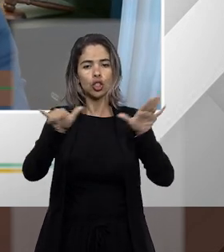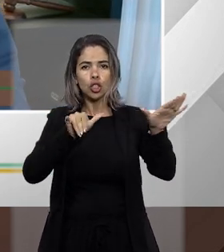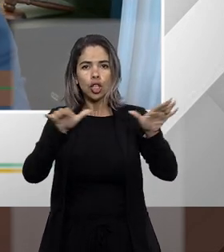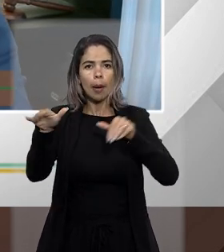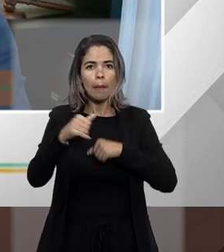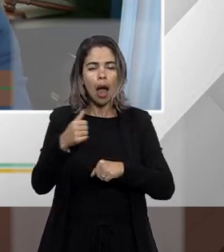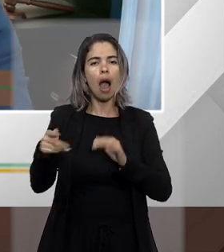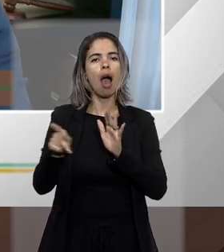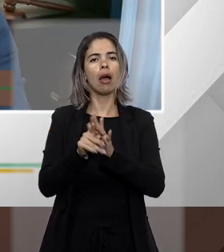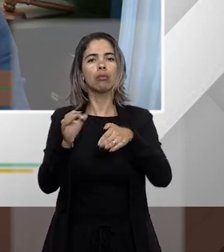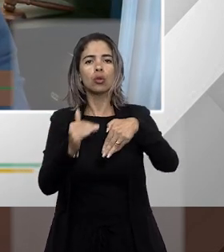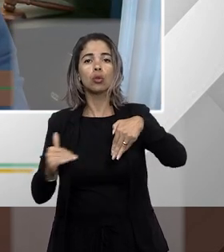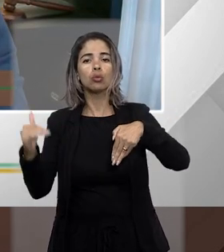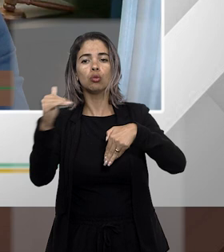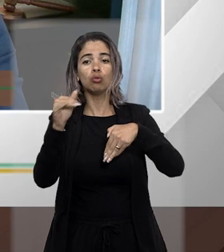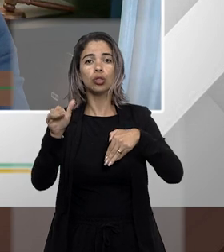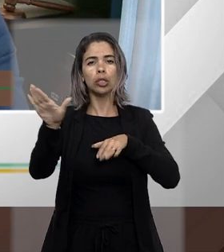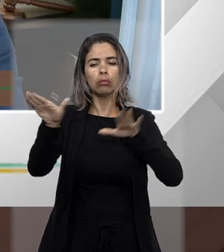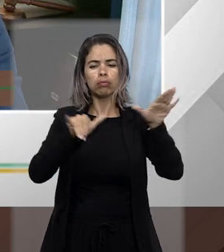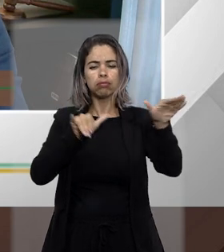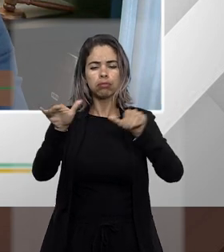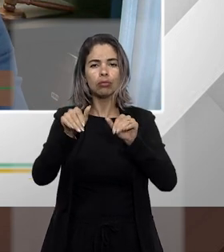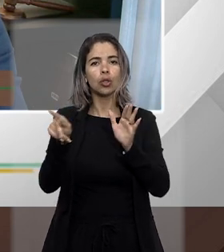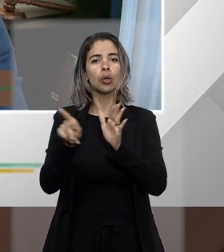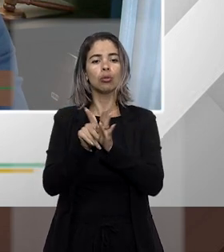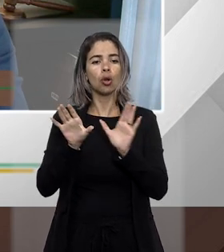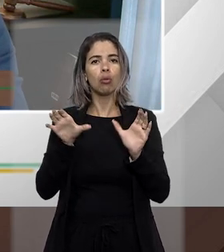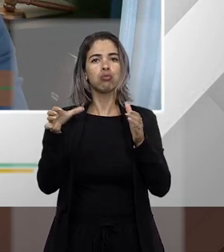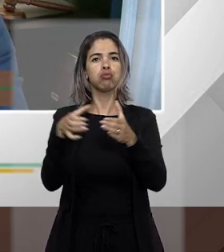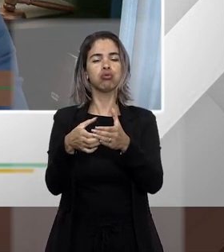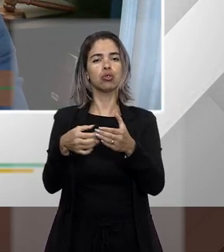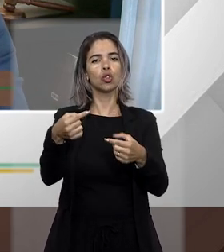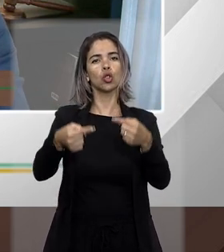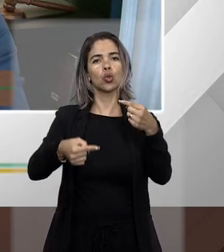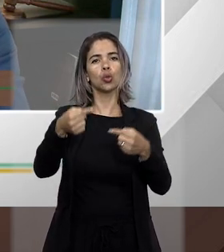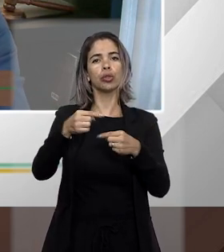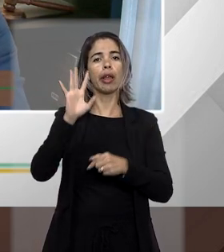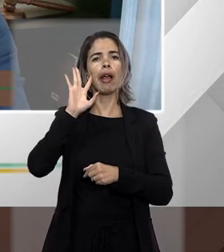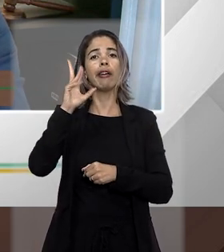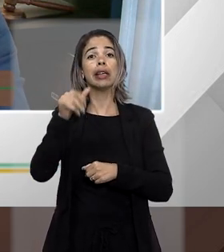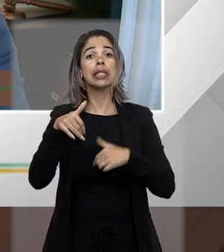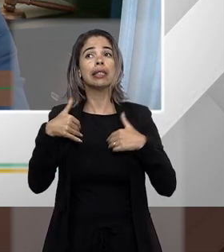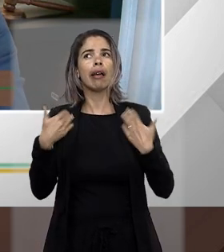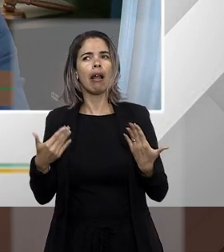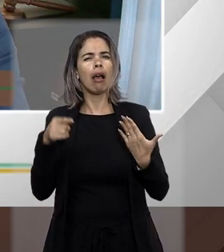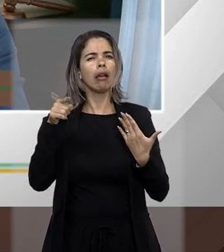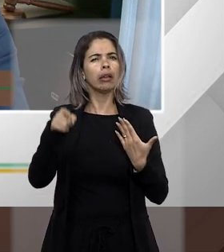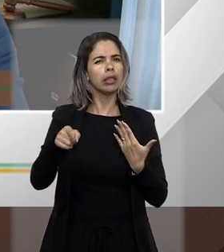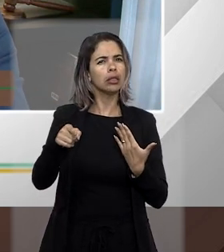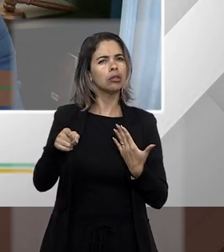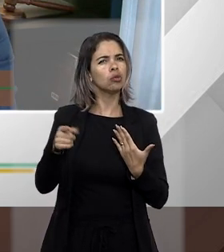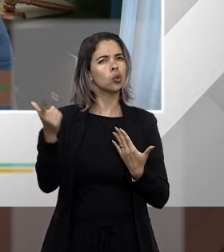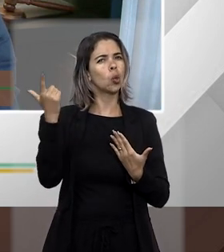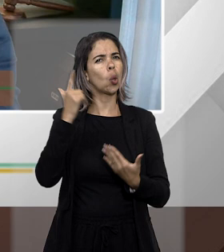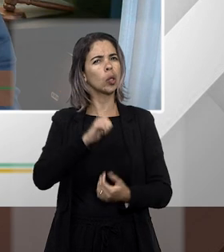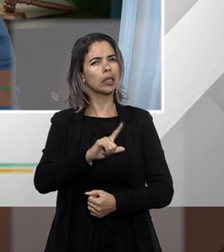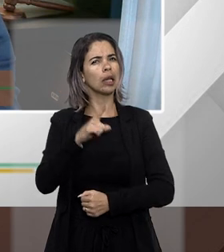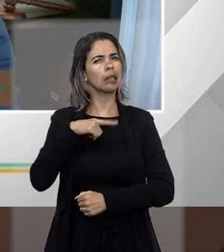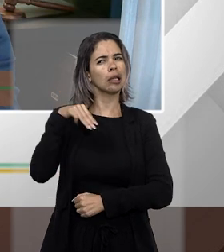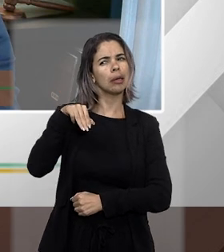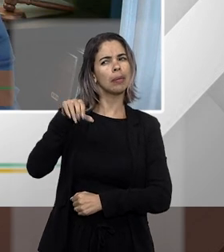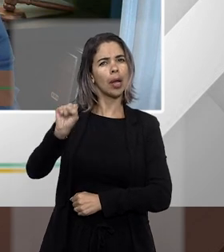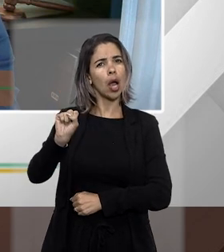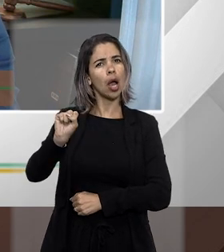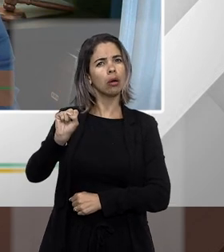aquele julgado seria ou não vedado no mandato de segurança e aí na primeira jornada direito